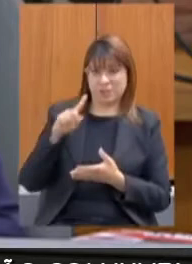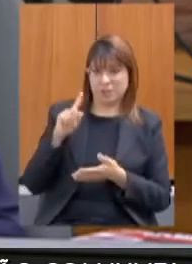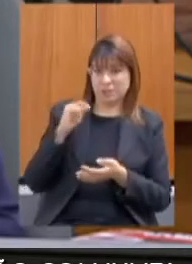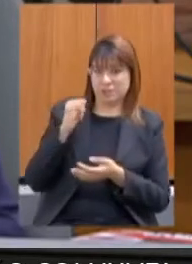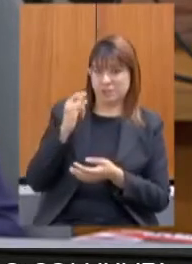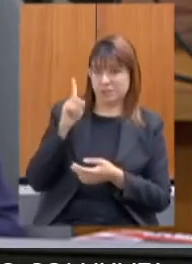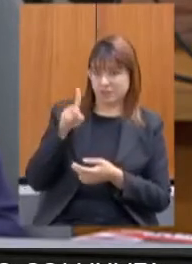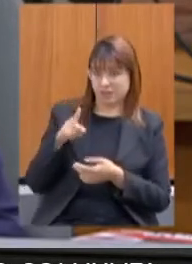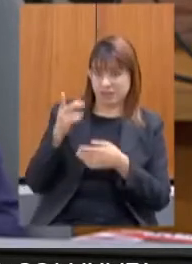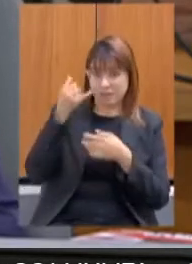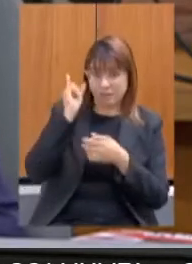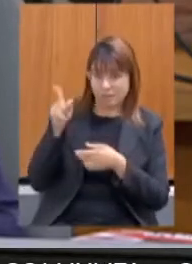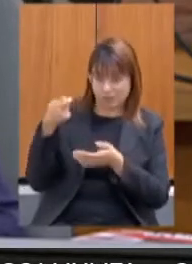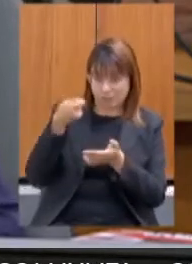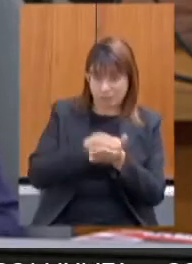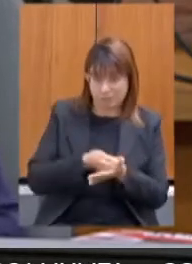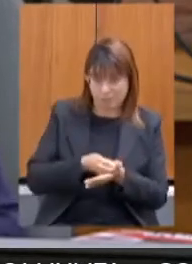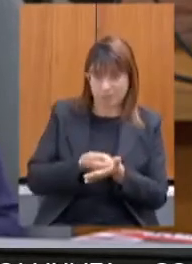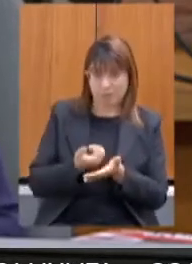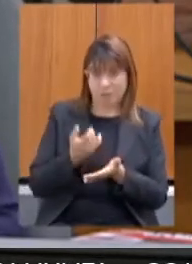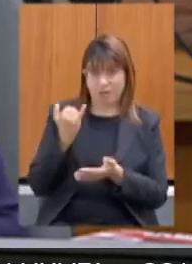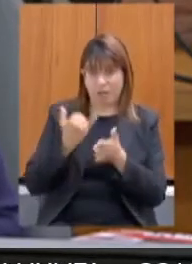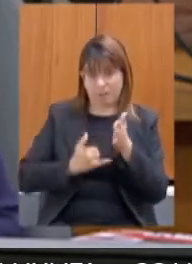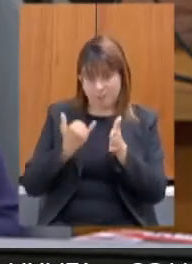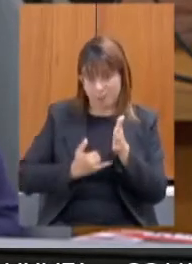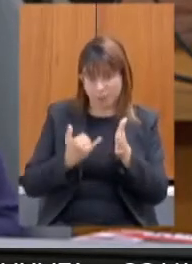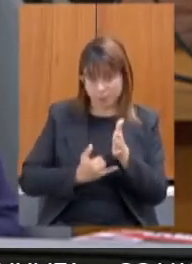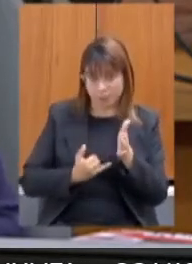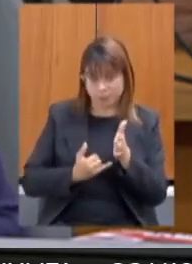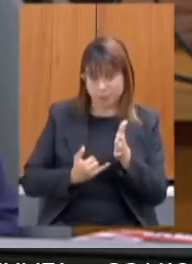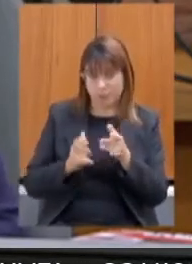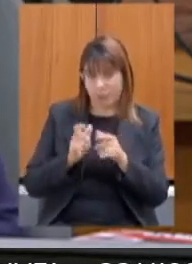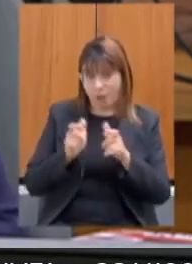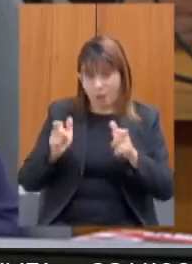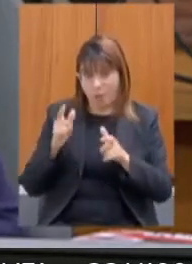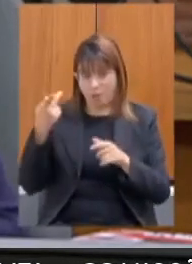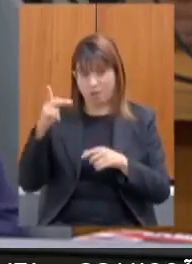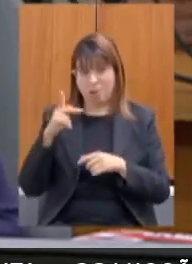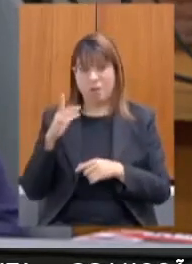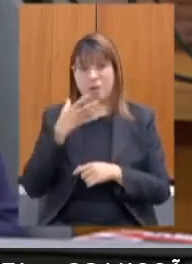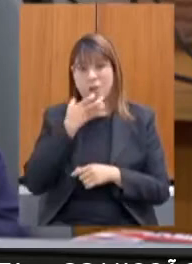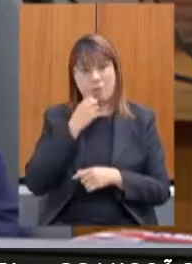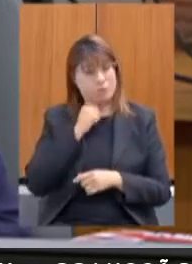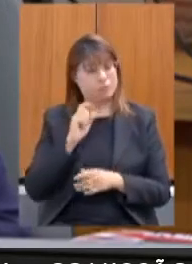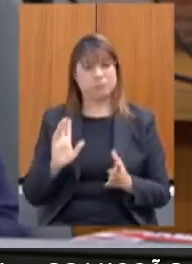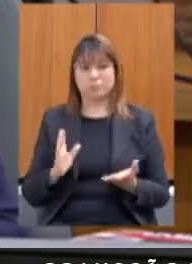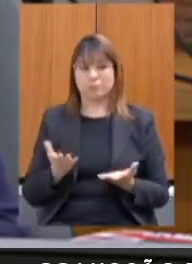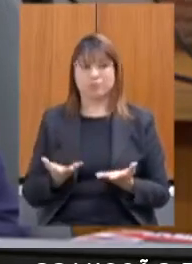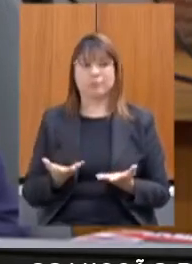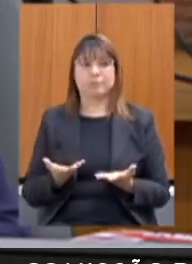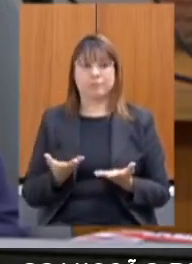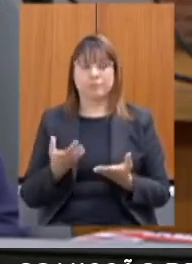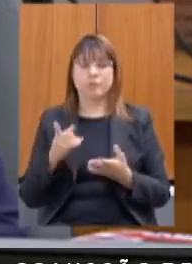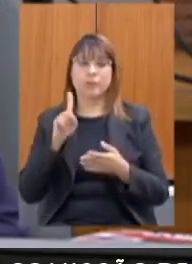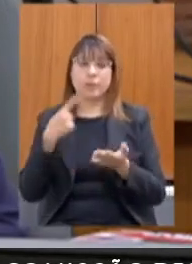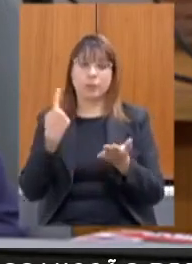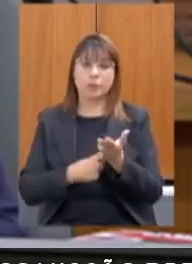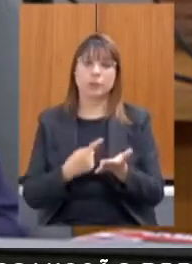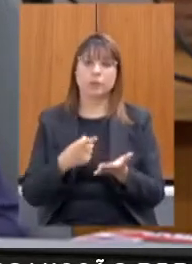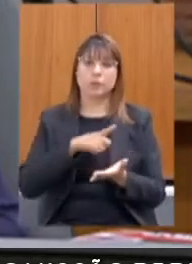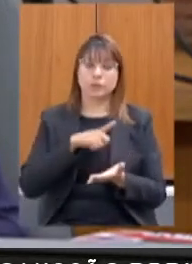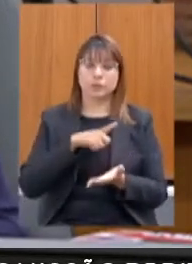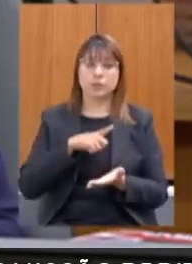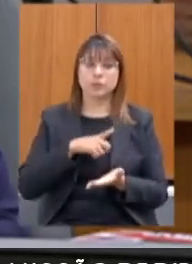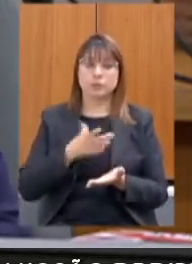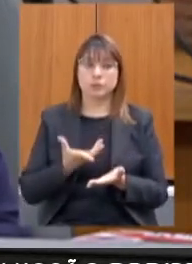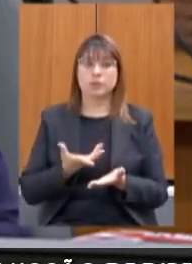impostos para aumentar os seus lucros. O acordo que está sendo negociado sem transparência pelo governo com a